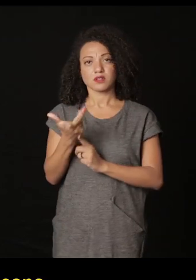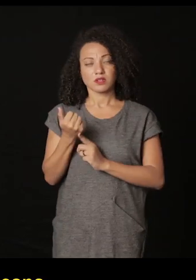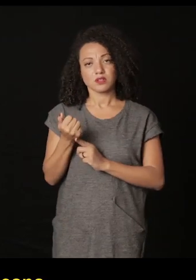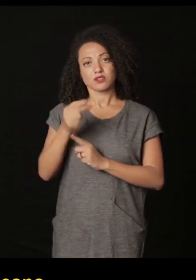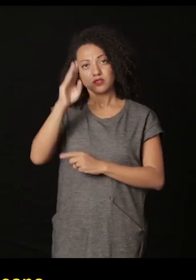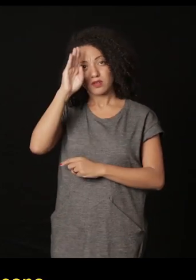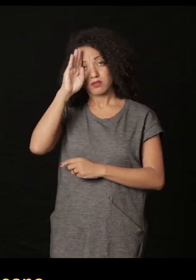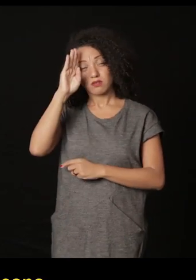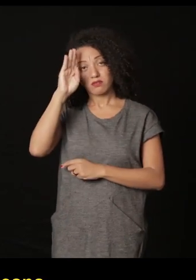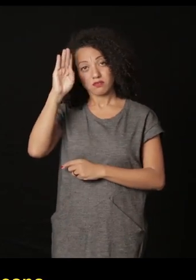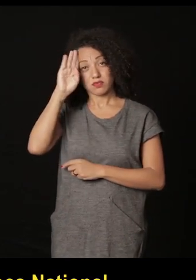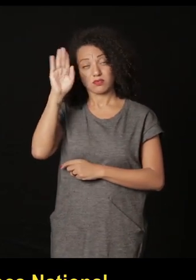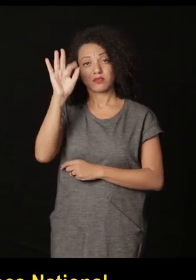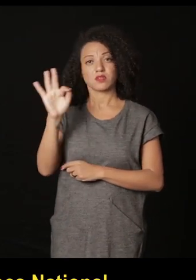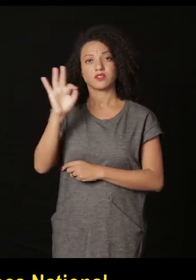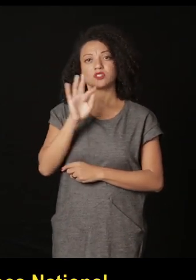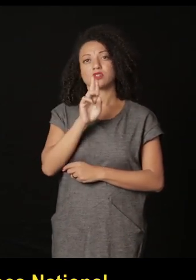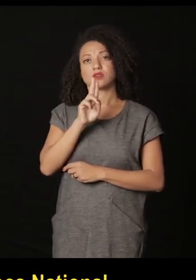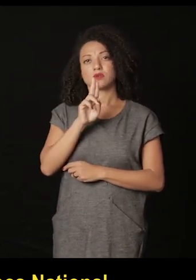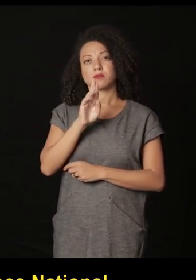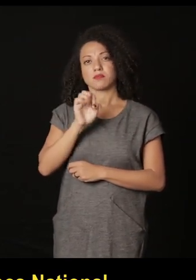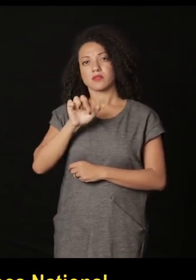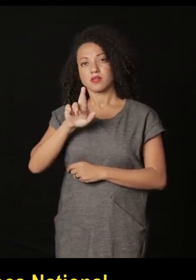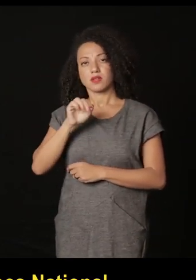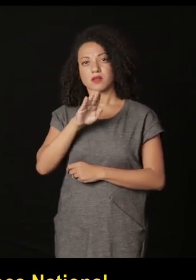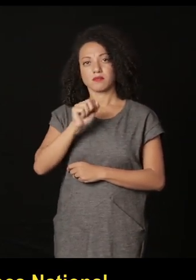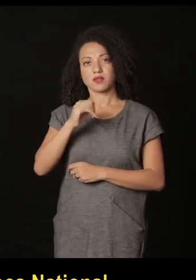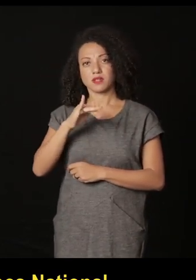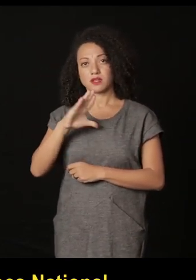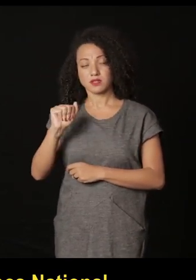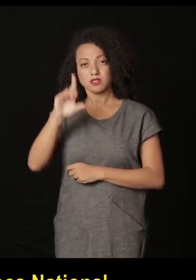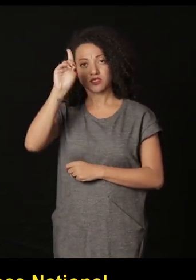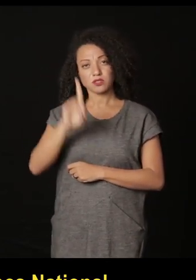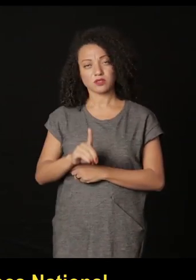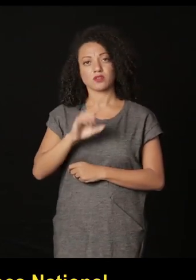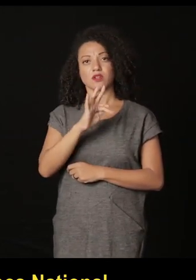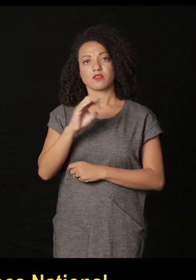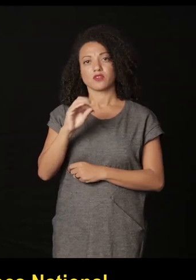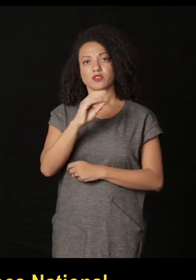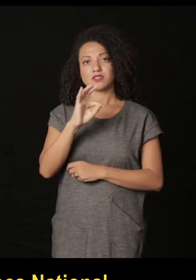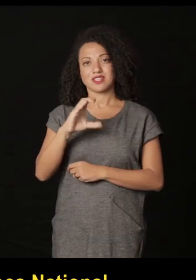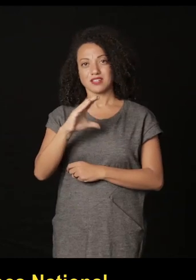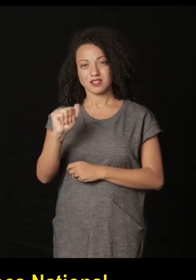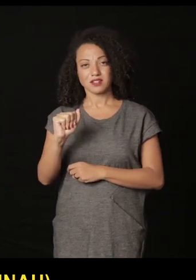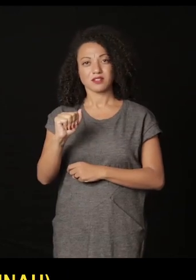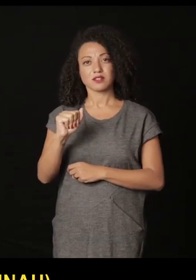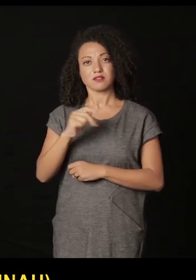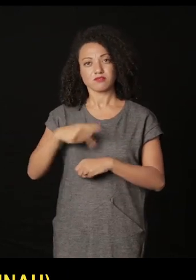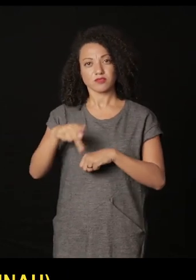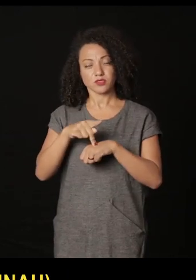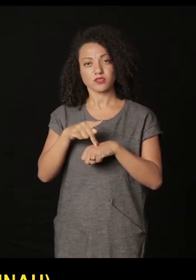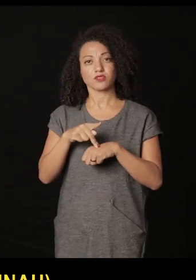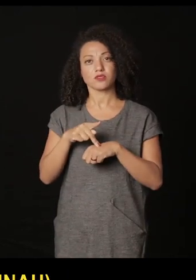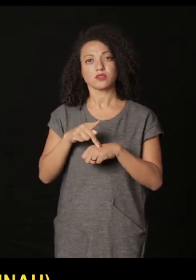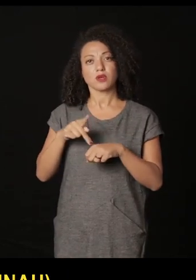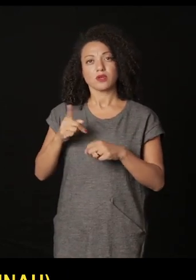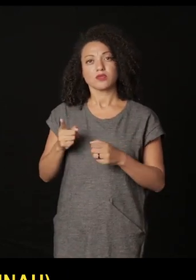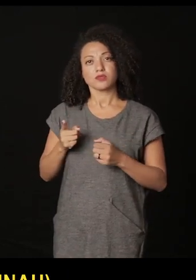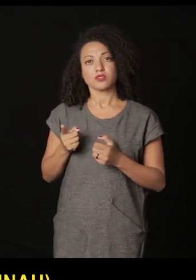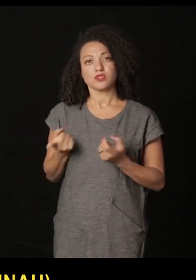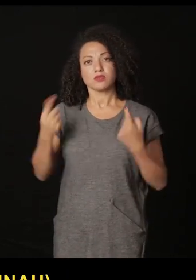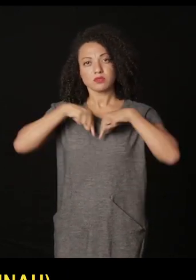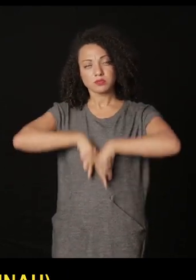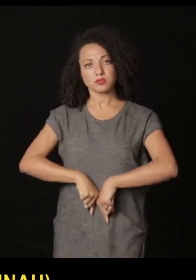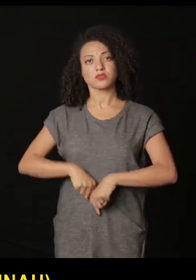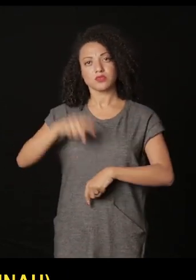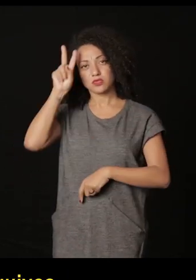Arte por a Universidade Ibero-Americana. Desde 2006, se desempeña como subdirectora na Fototeca Nacional do Instituto Nacional de Antropologia e História,